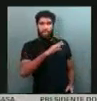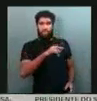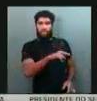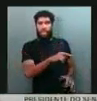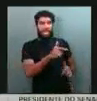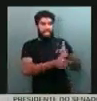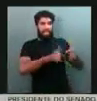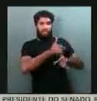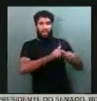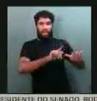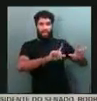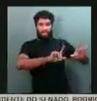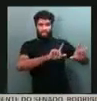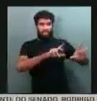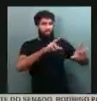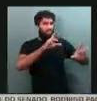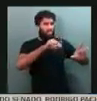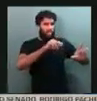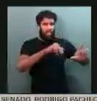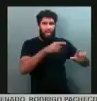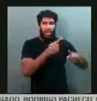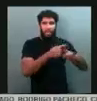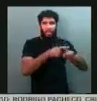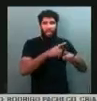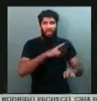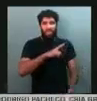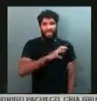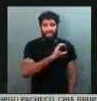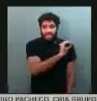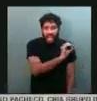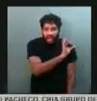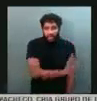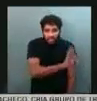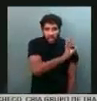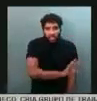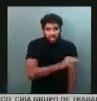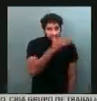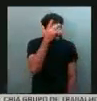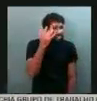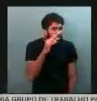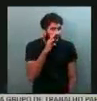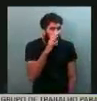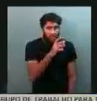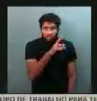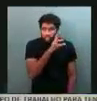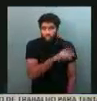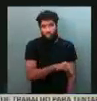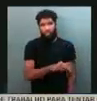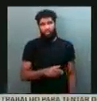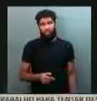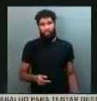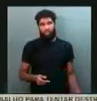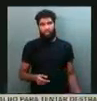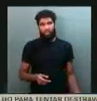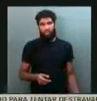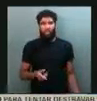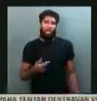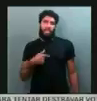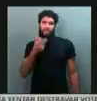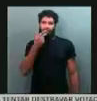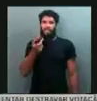trabalhei em televisão, porque ele teria 0% de audiência. Eu nunca disse sobre frescura e mimimi.